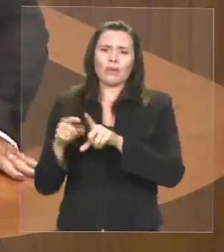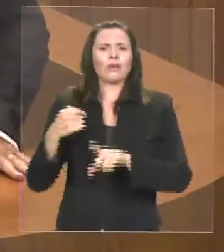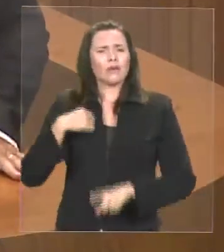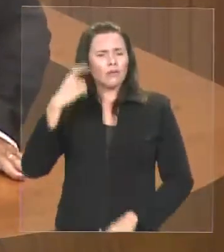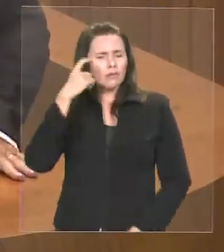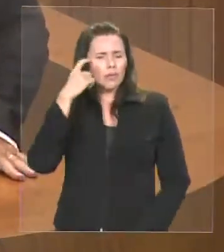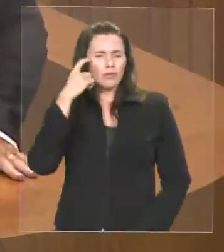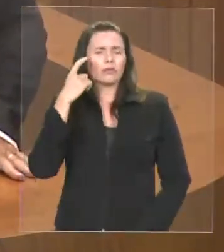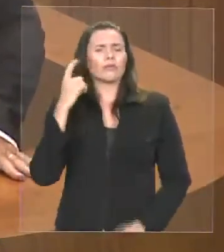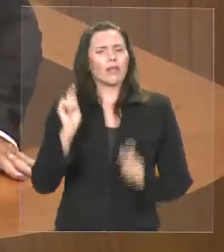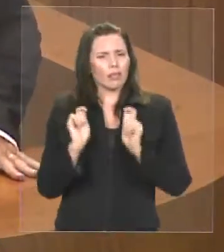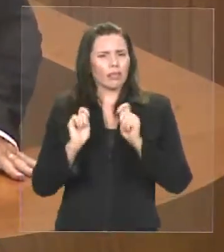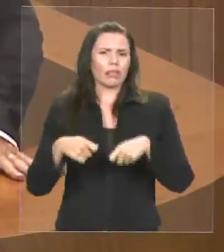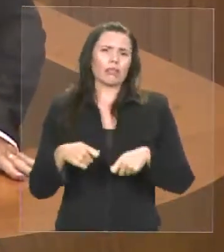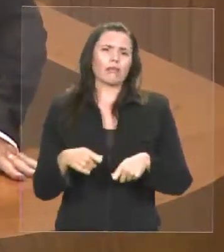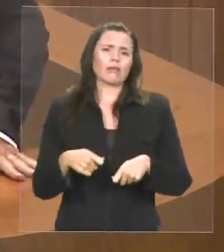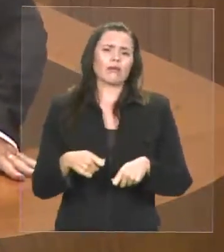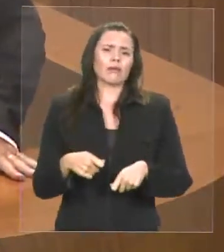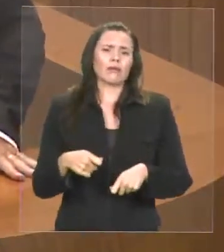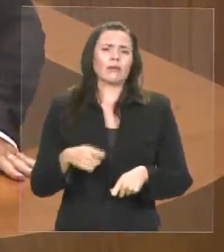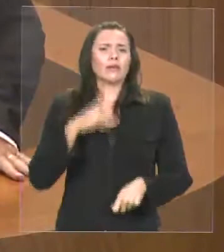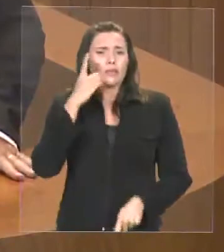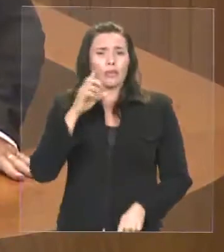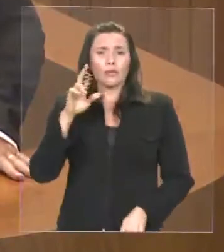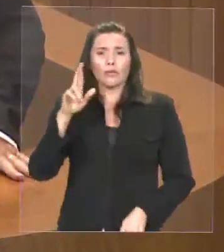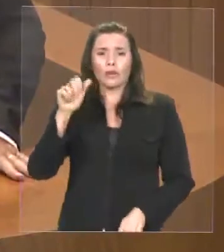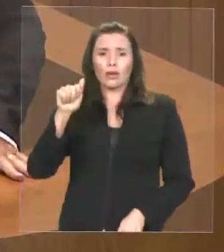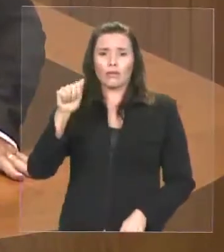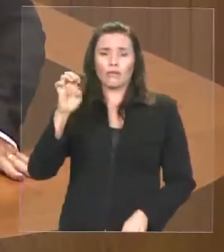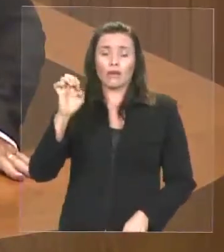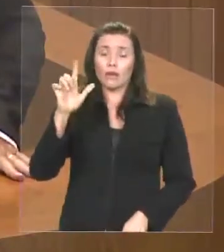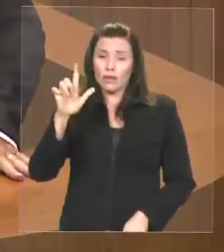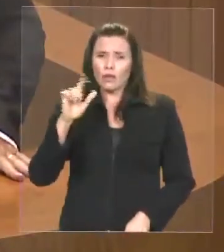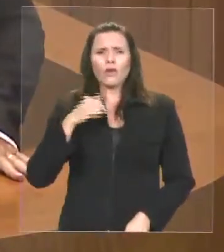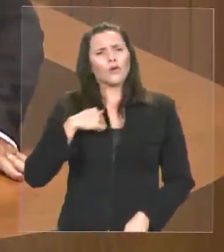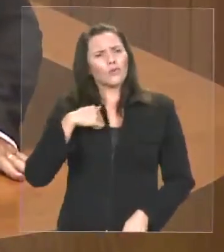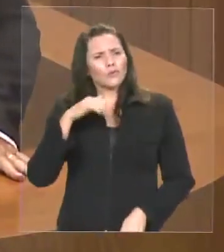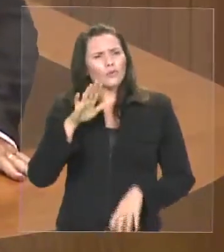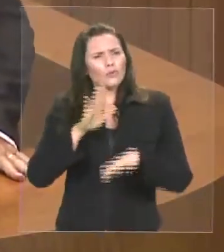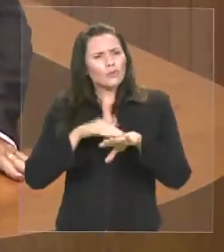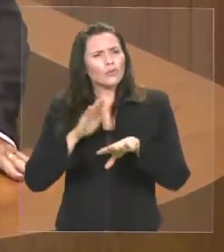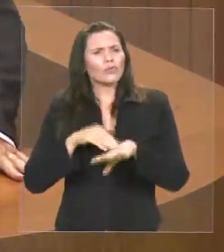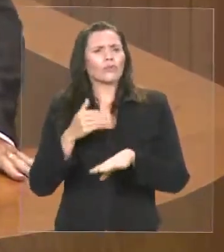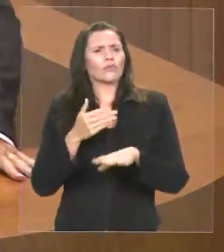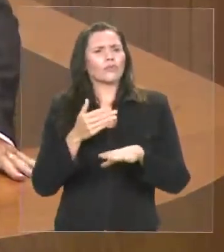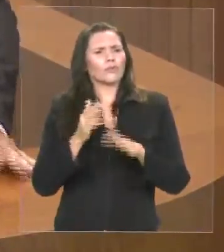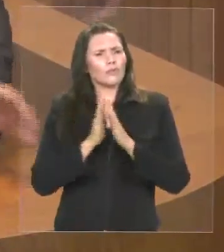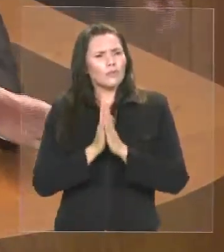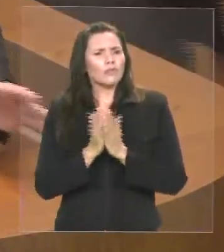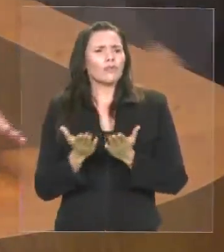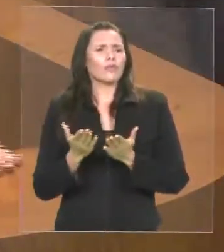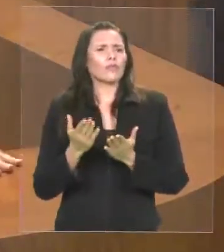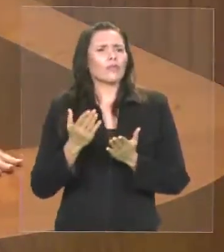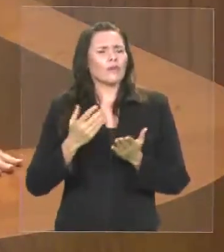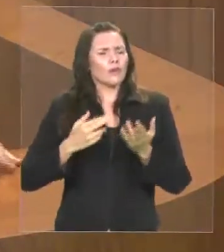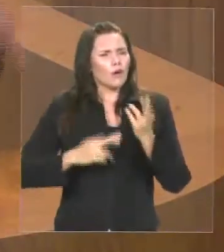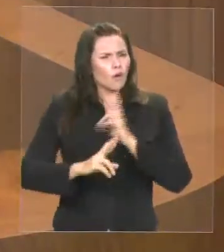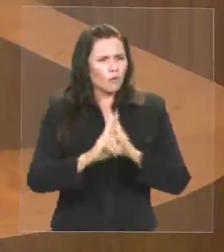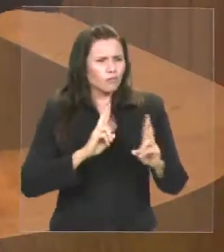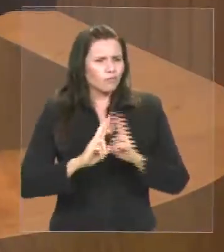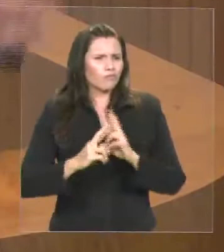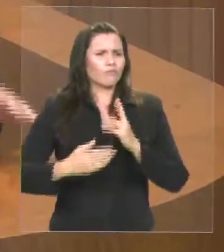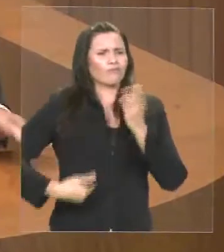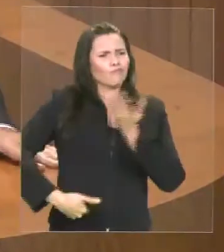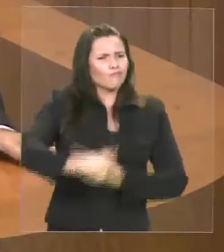Deputado Rafael, eu chamo V. Exª para esse diálogo aqui, Exª, que é líder do bloco. Vamos conversar, vamos dialogar, não